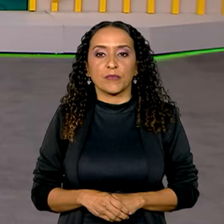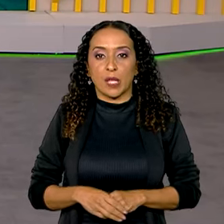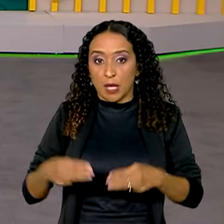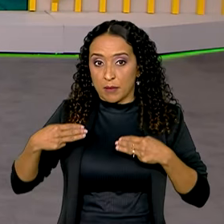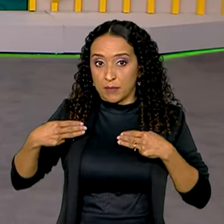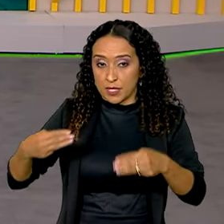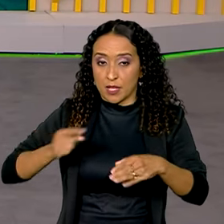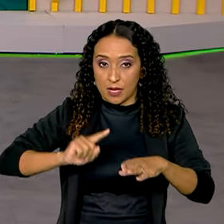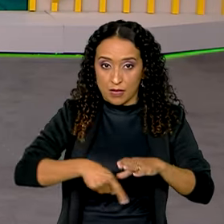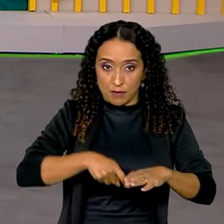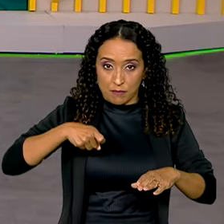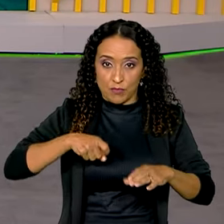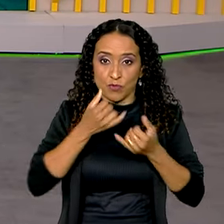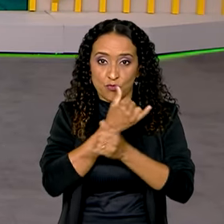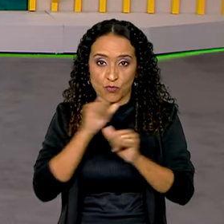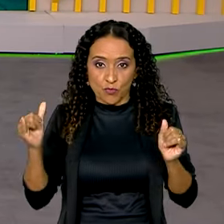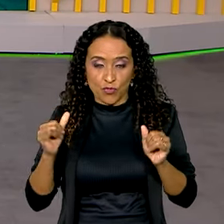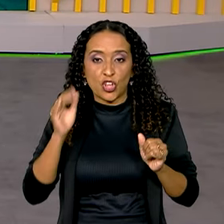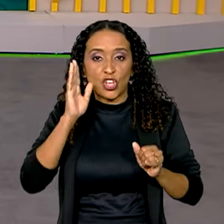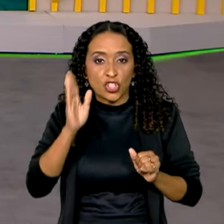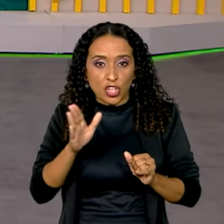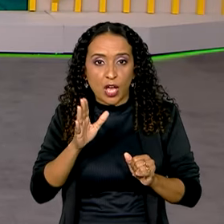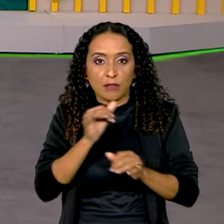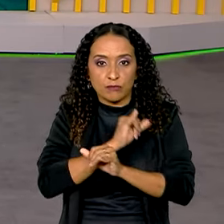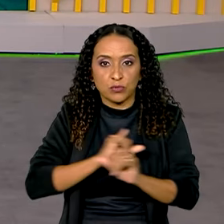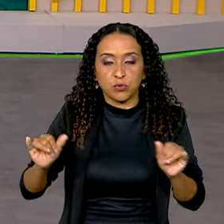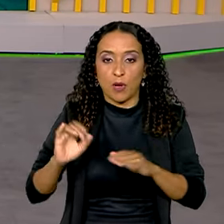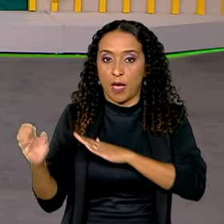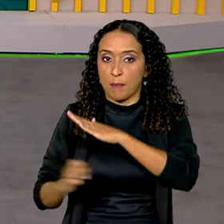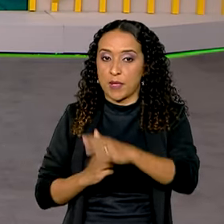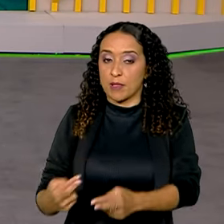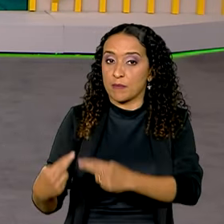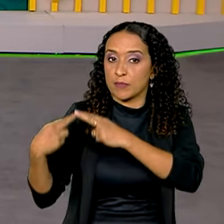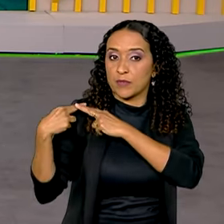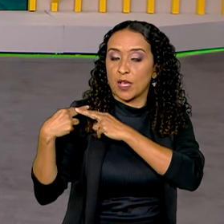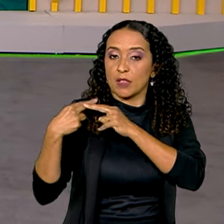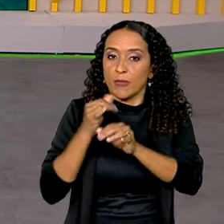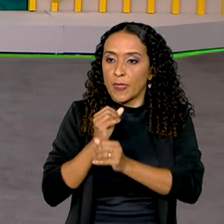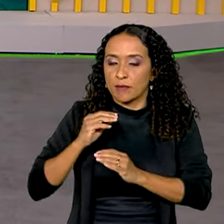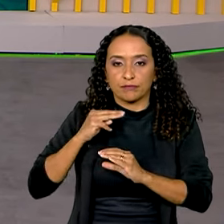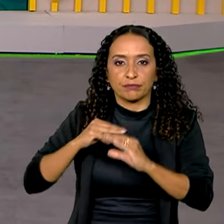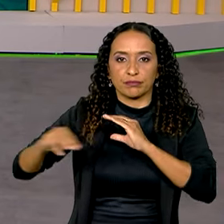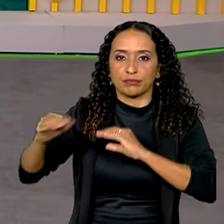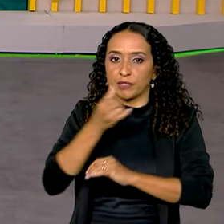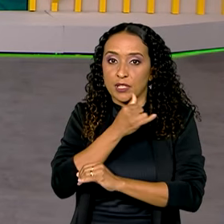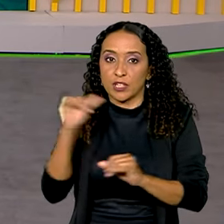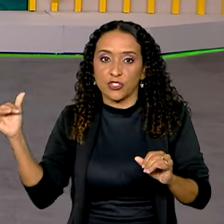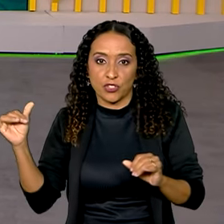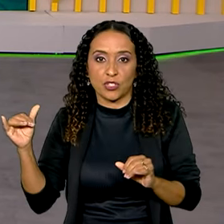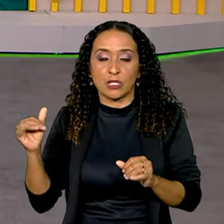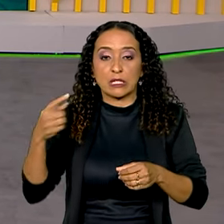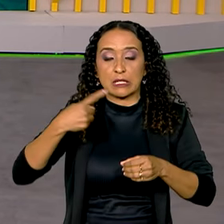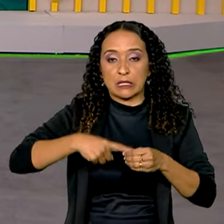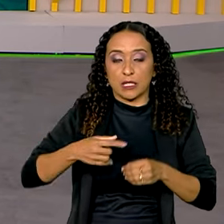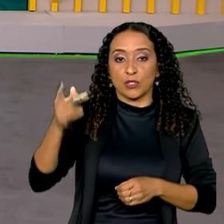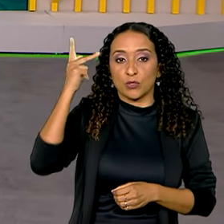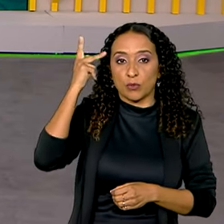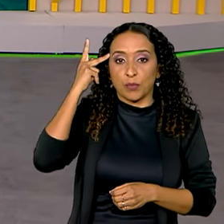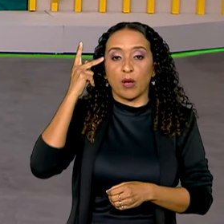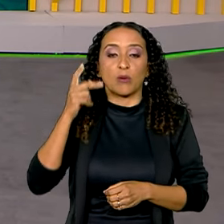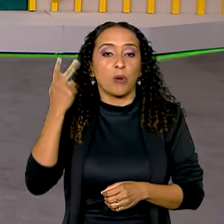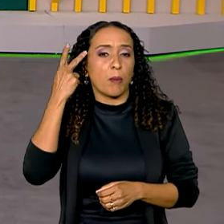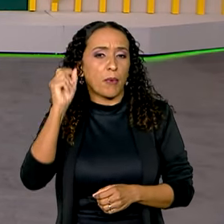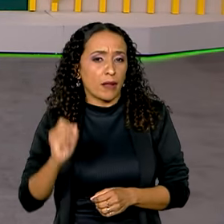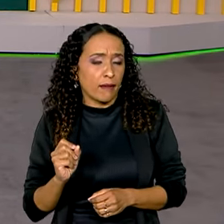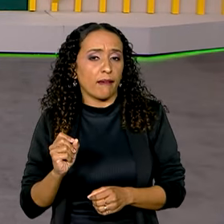O Ministério de Minas e Energia já acionou a empresa responsável pelo fornecimento de energia elétrica na cidade de São Paulo